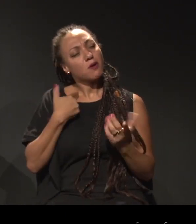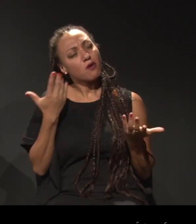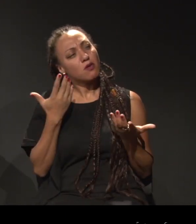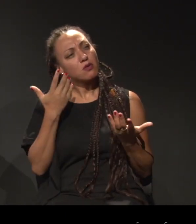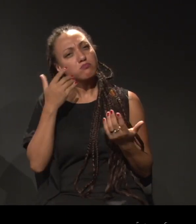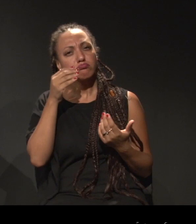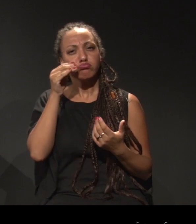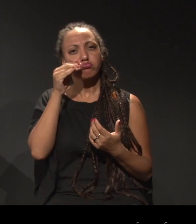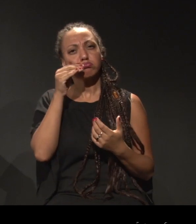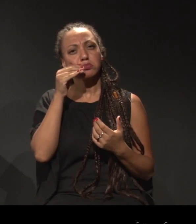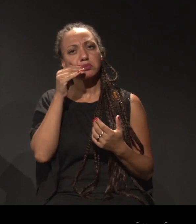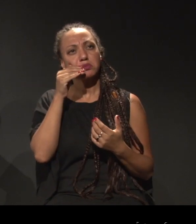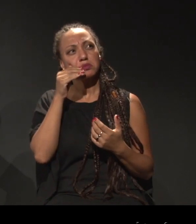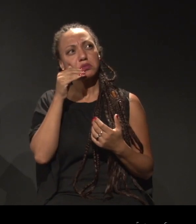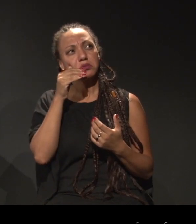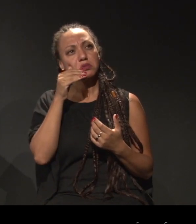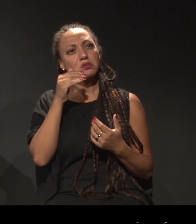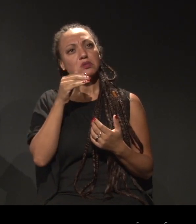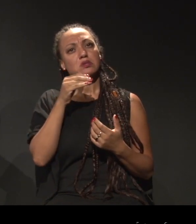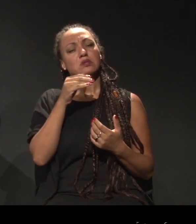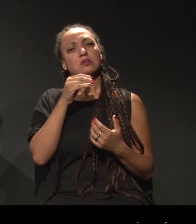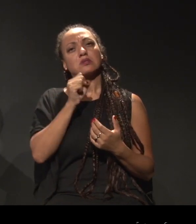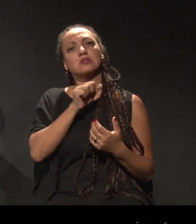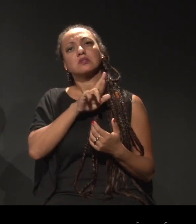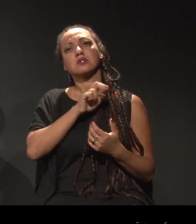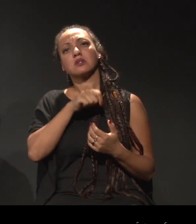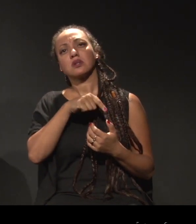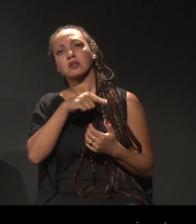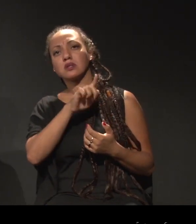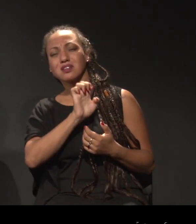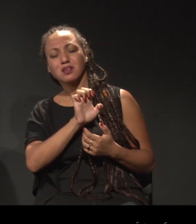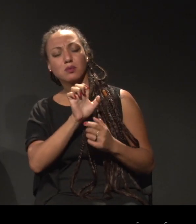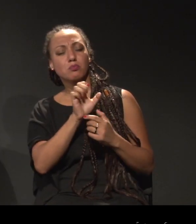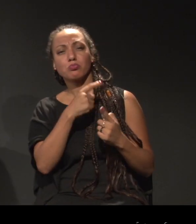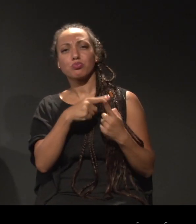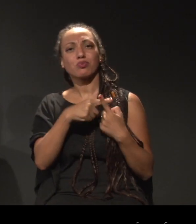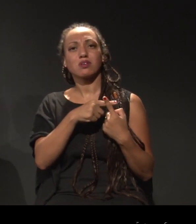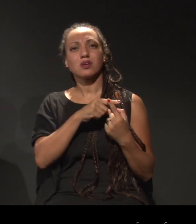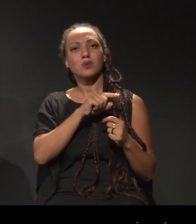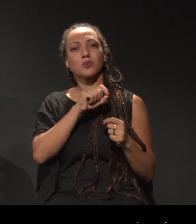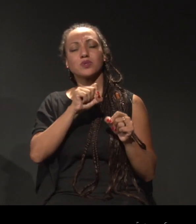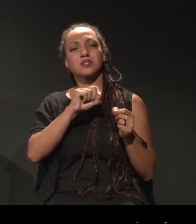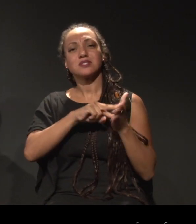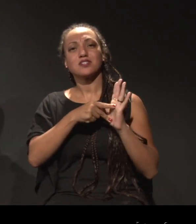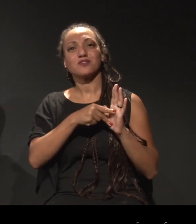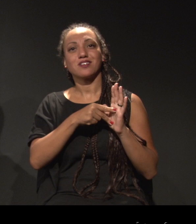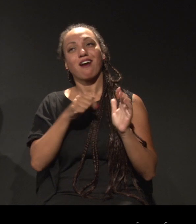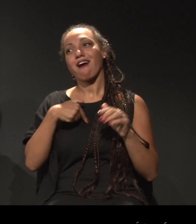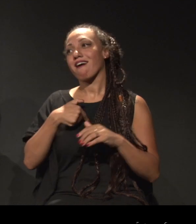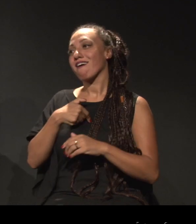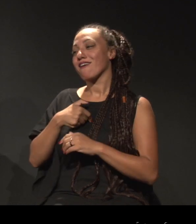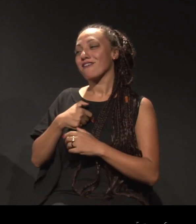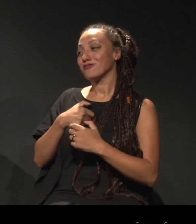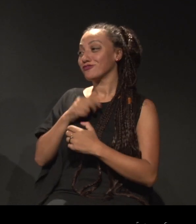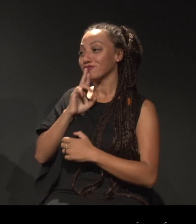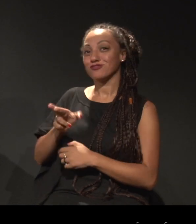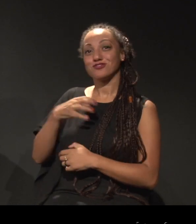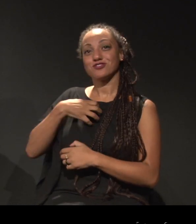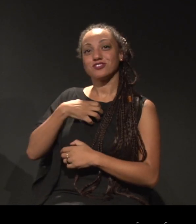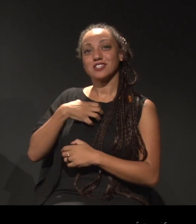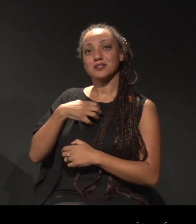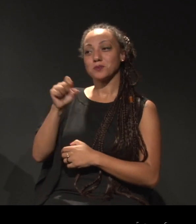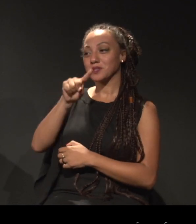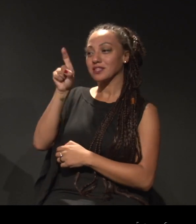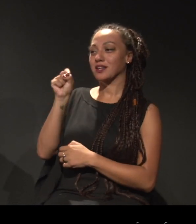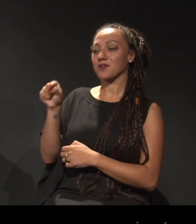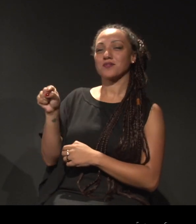perguntando assim, será que? Será que o quê? O que é será que? Por que será que? Uma interrogação criativa. A vida